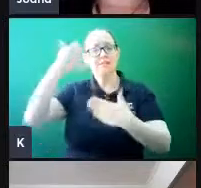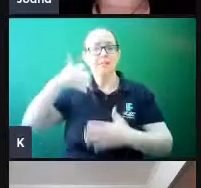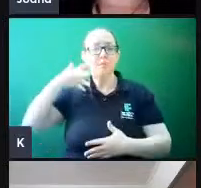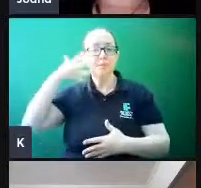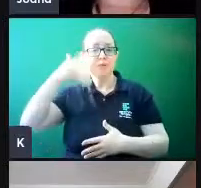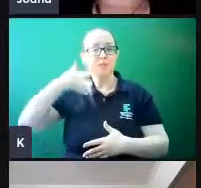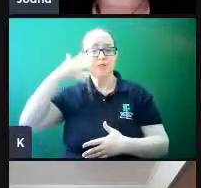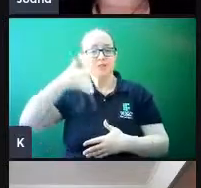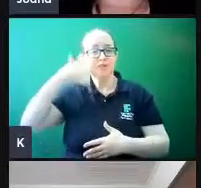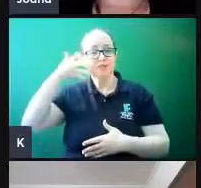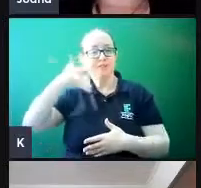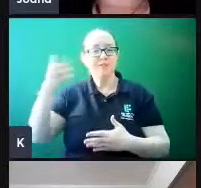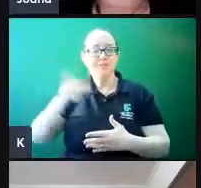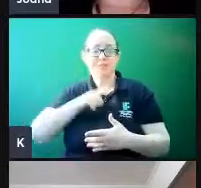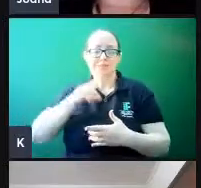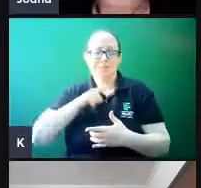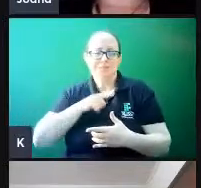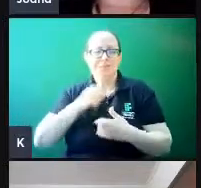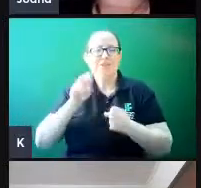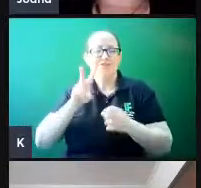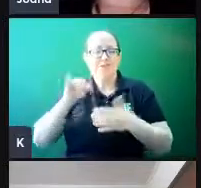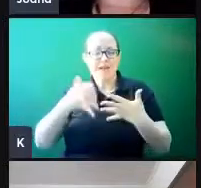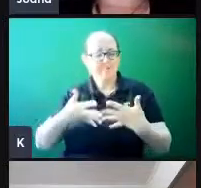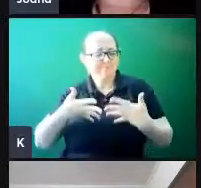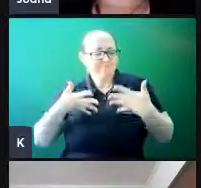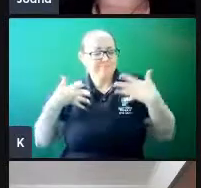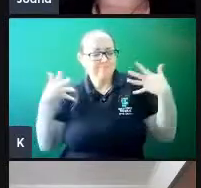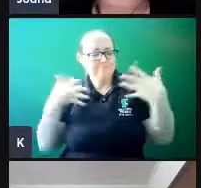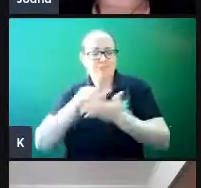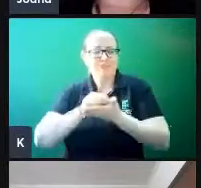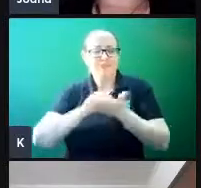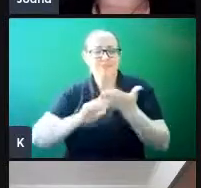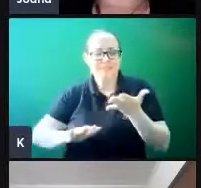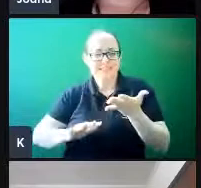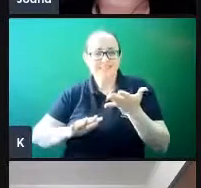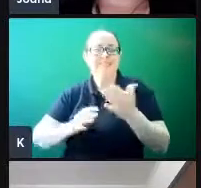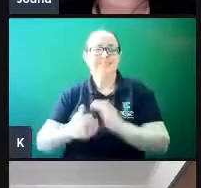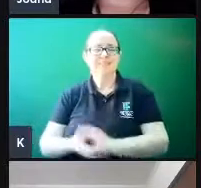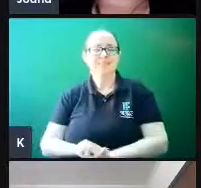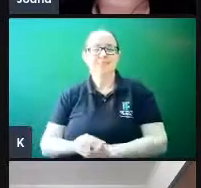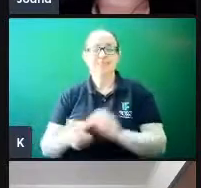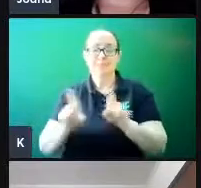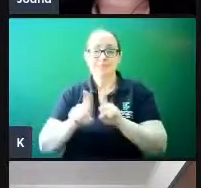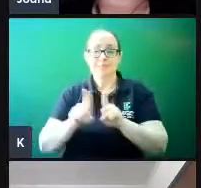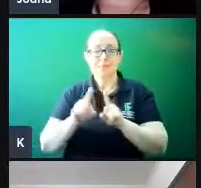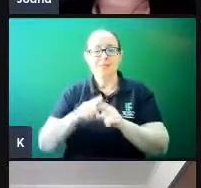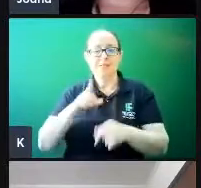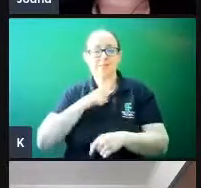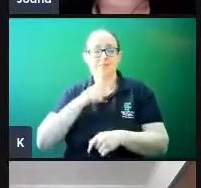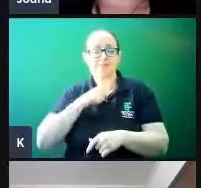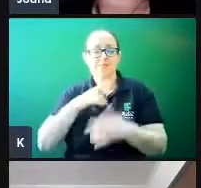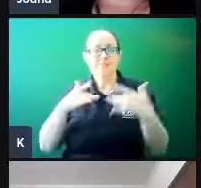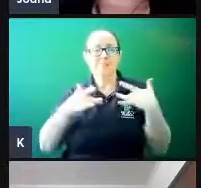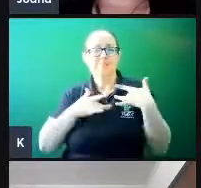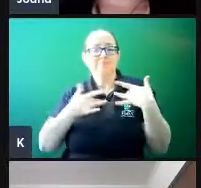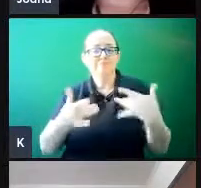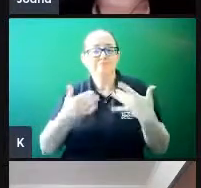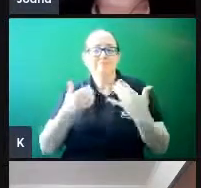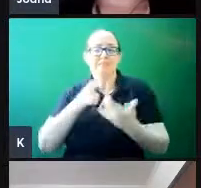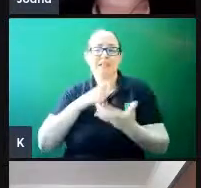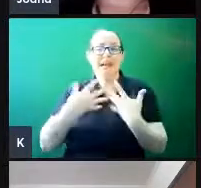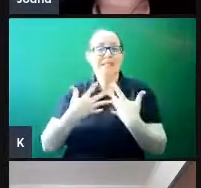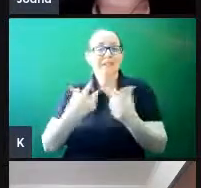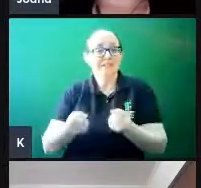vão abrilhantar aí as nossas atividades e prontamente aceitaram os convites que lhes foram feitos.